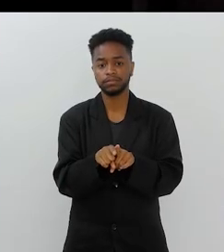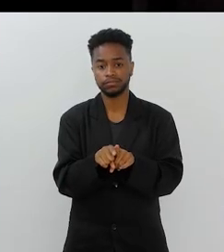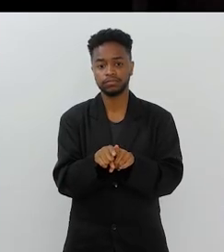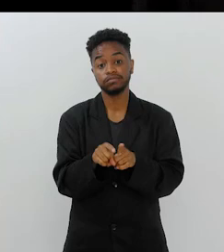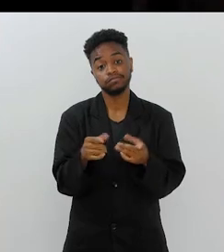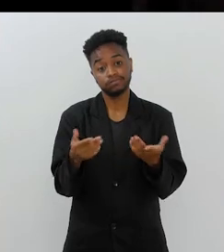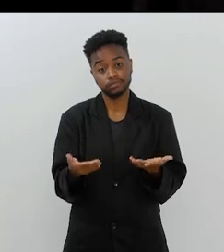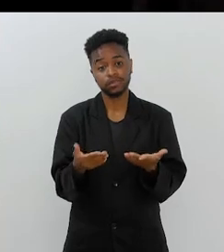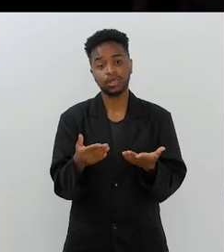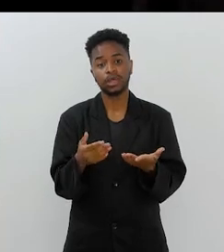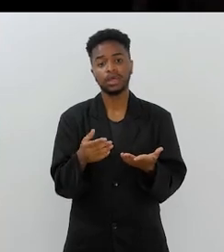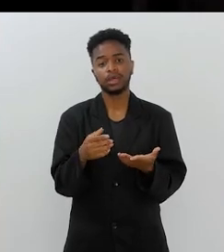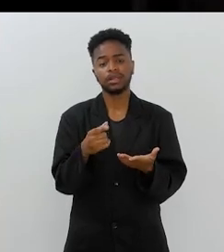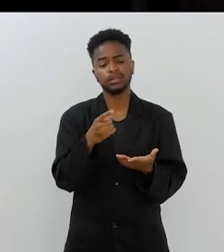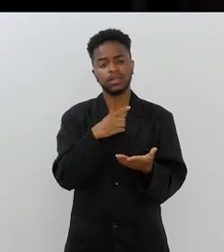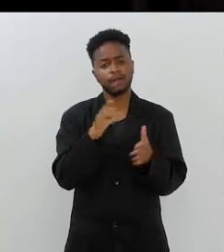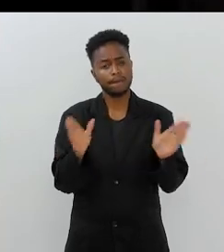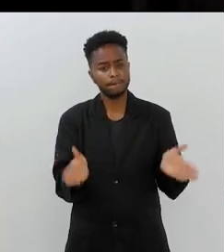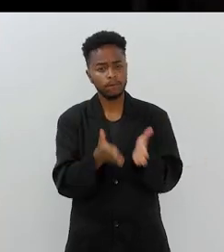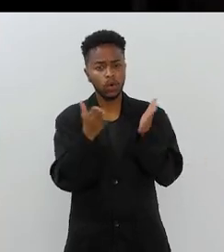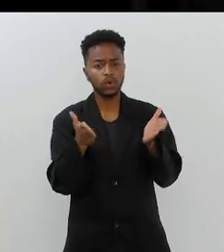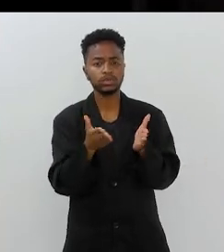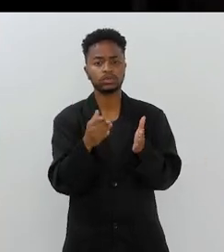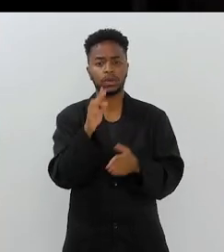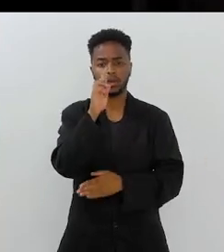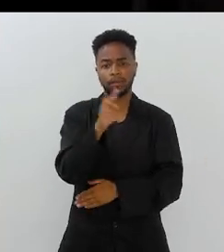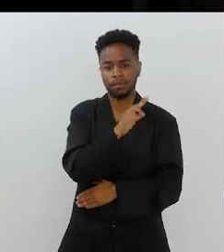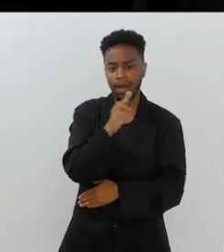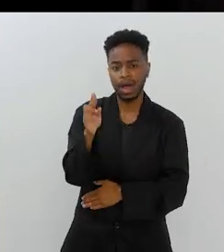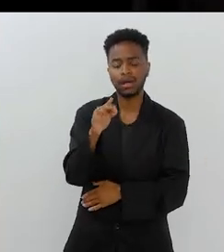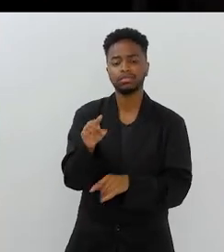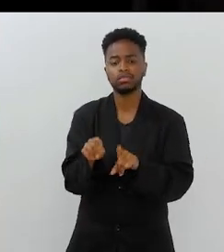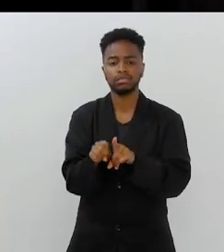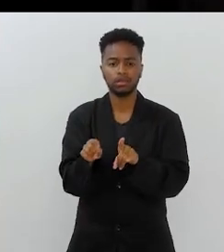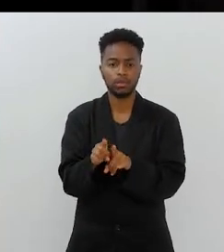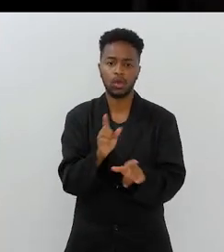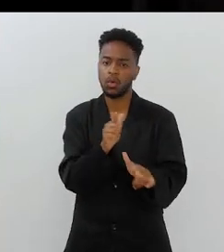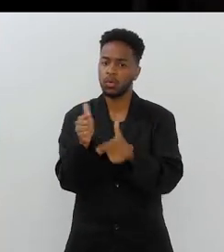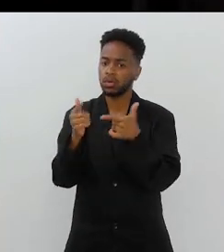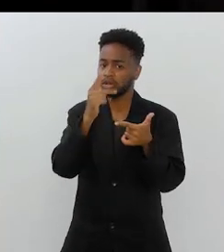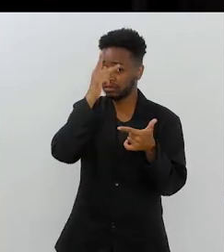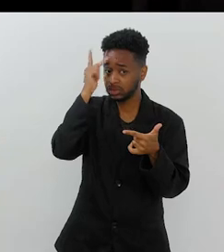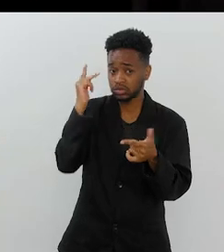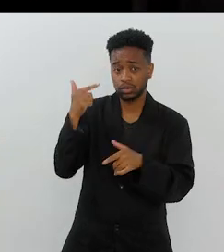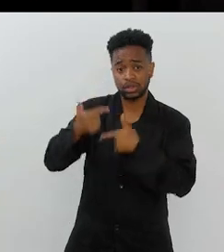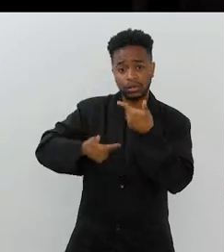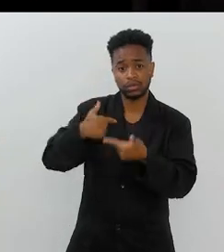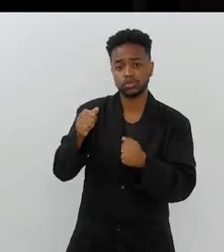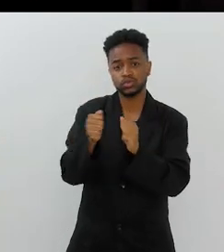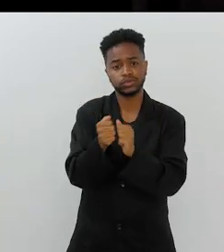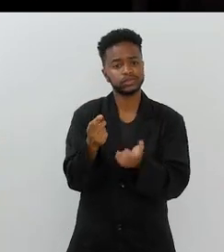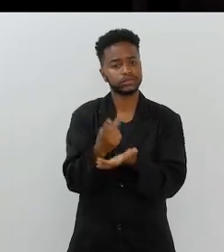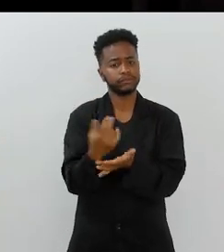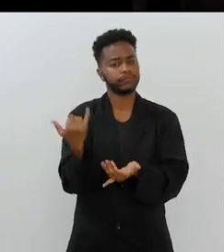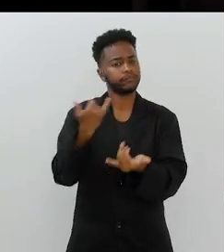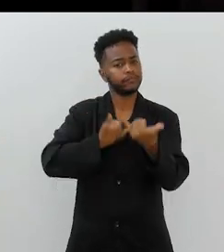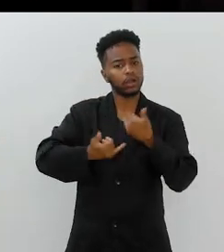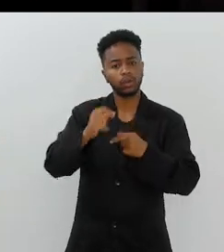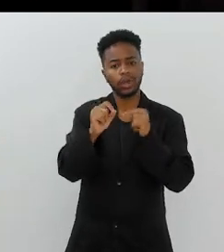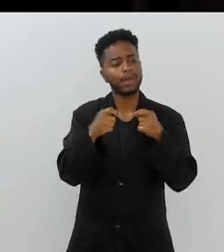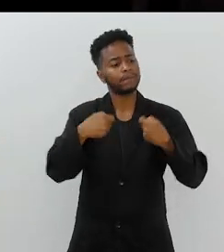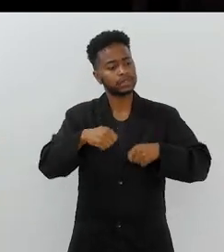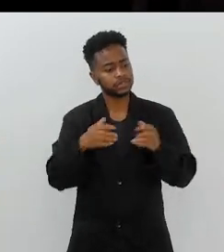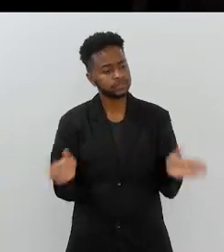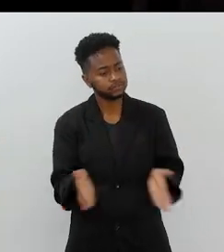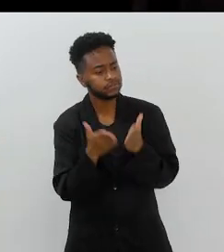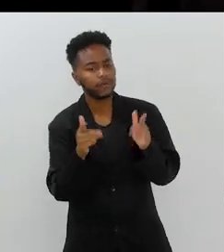muito, né? E assim, o motivo, grande motivação, o padre Manangão e todas as pessoas que ali estavam diziam, não, vamos